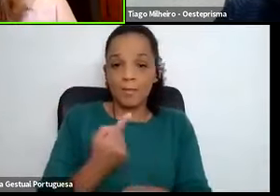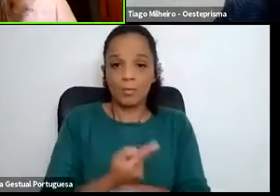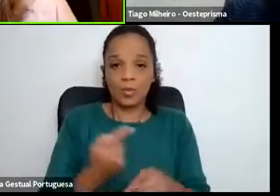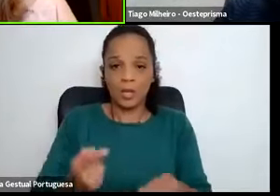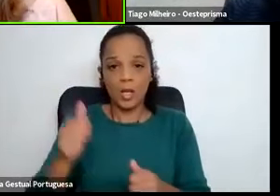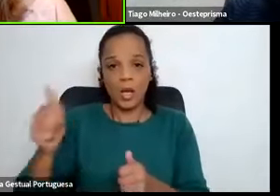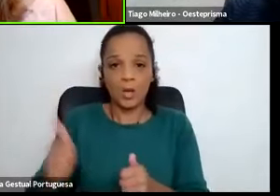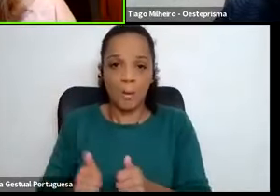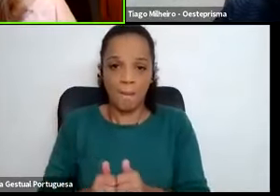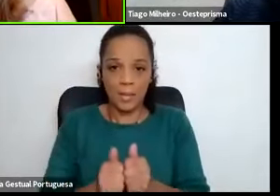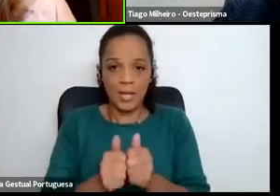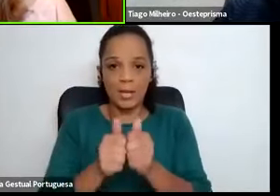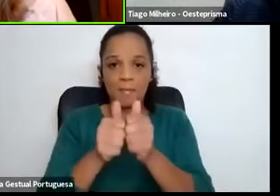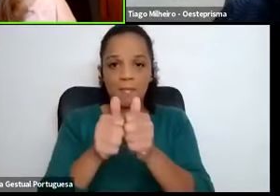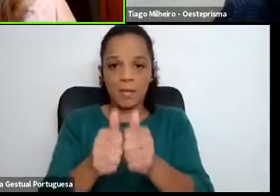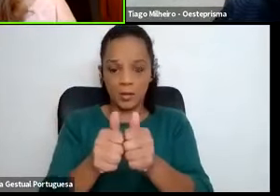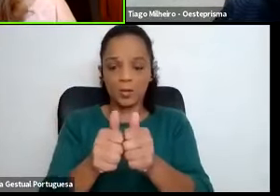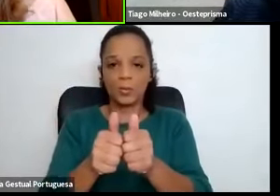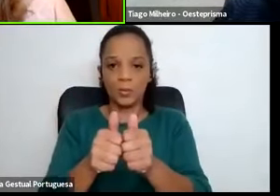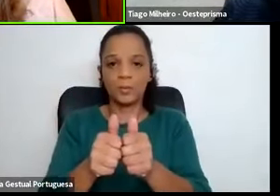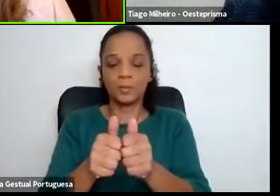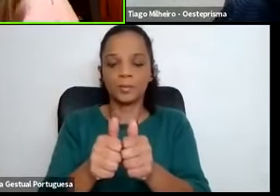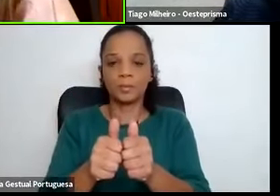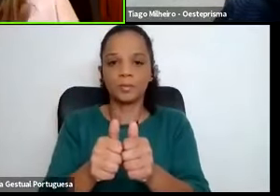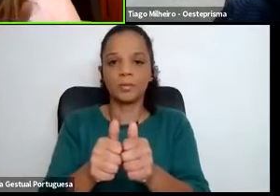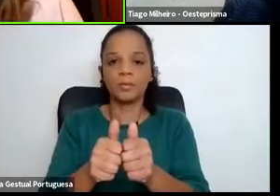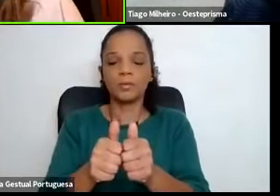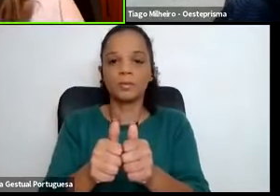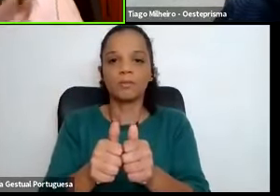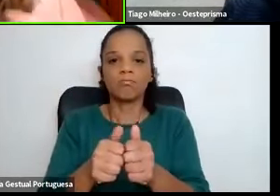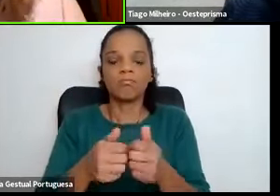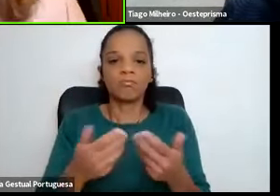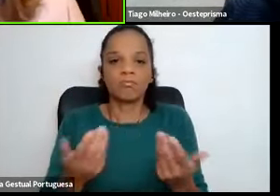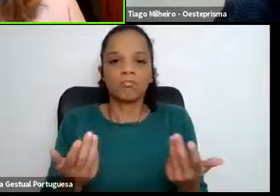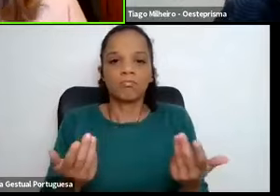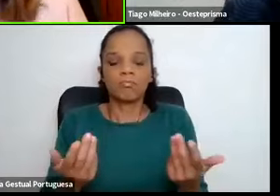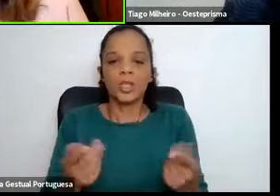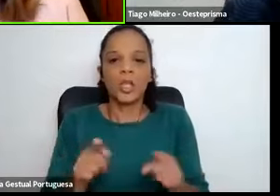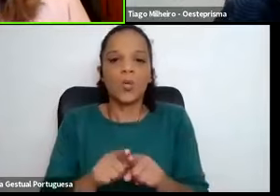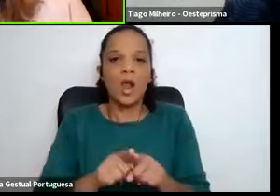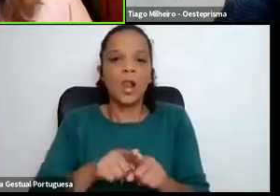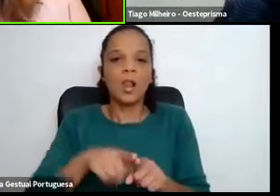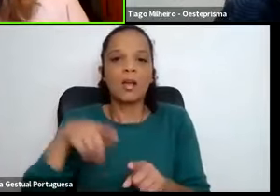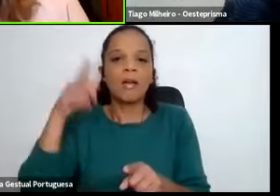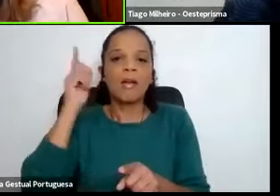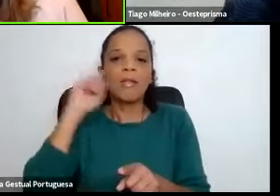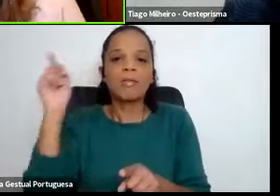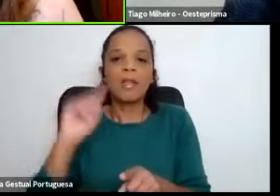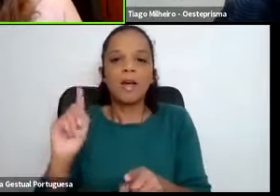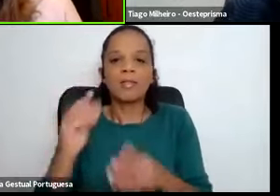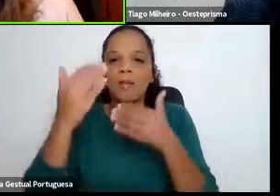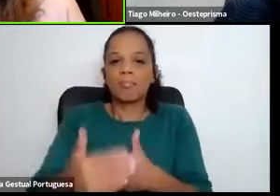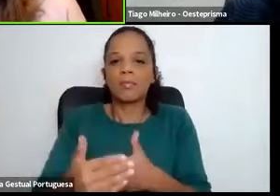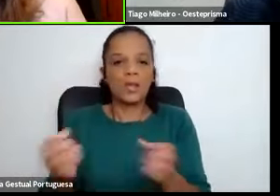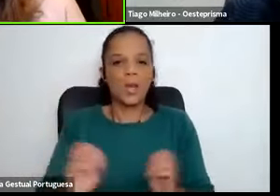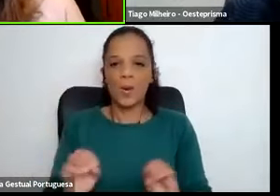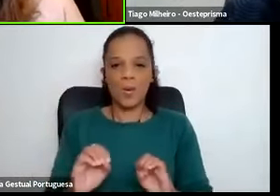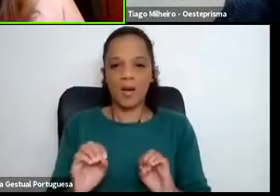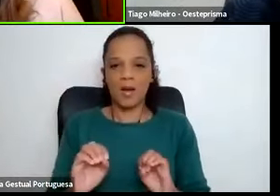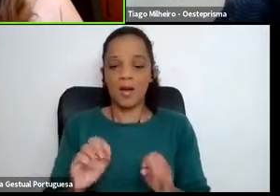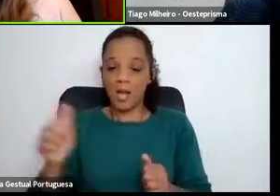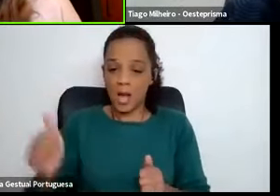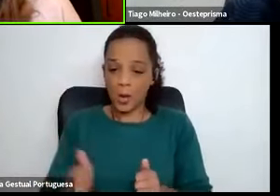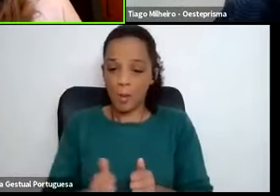acompanhamento não tem validado. O acompanhamento da OED às empresas,